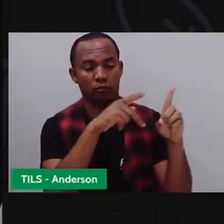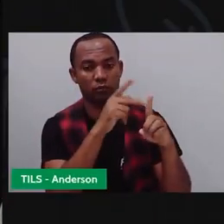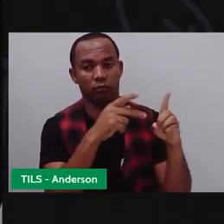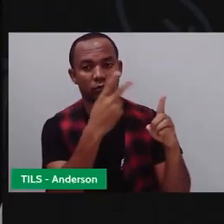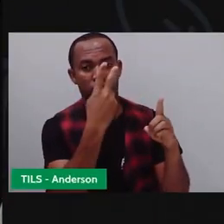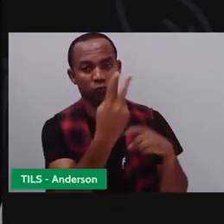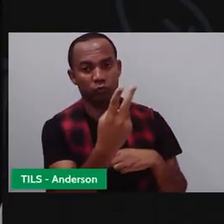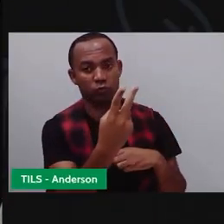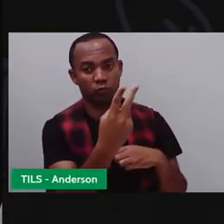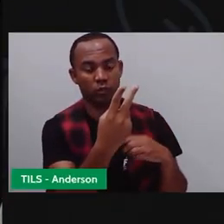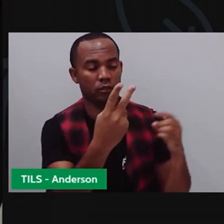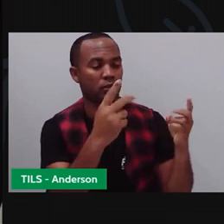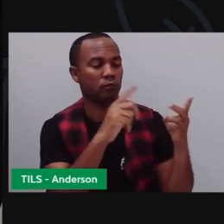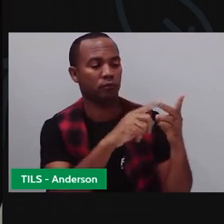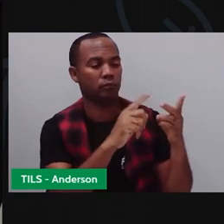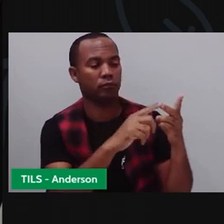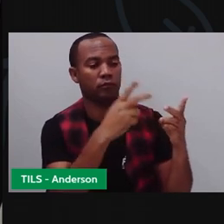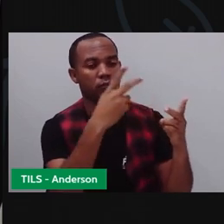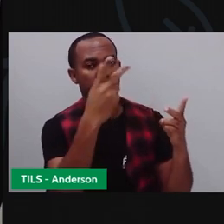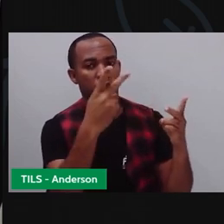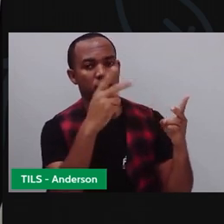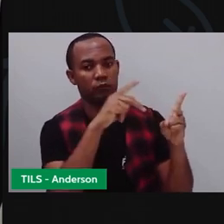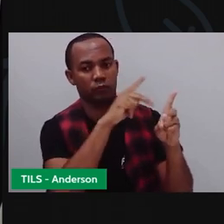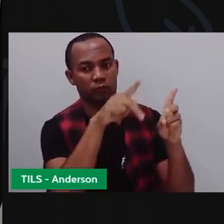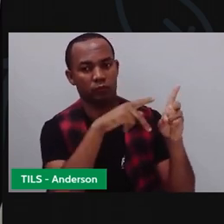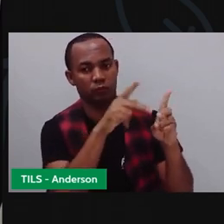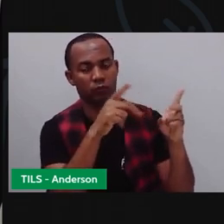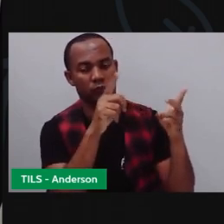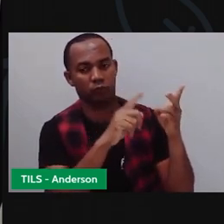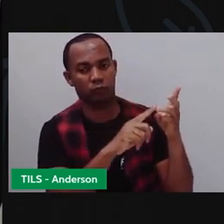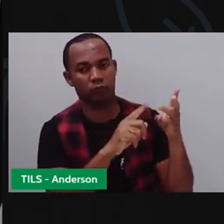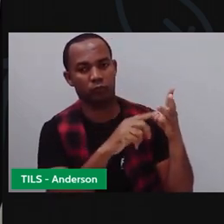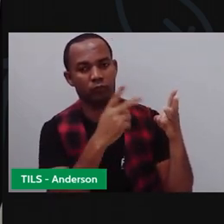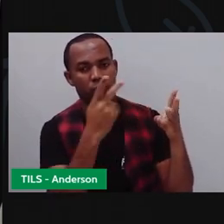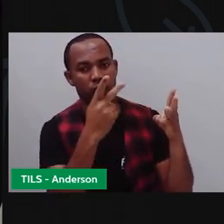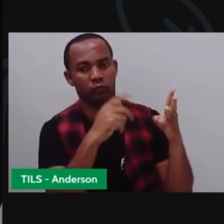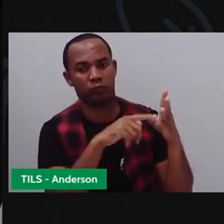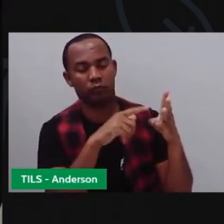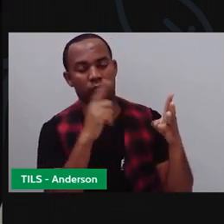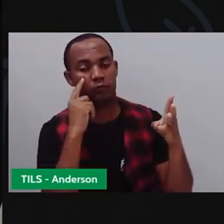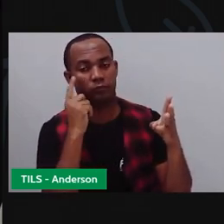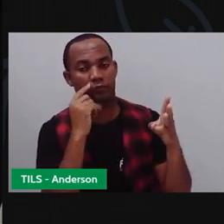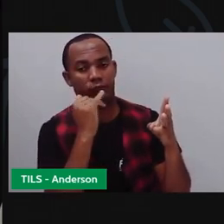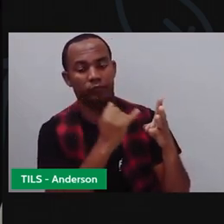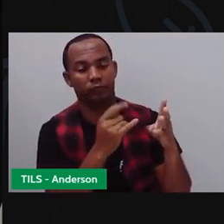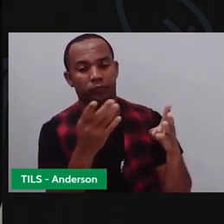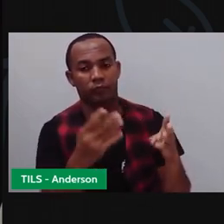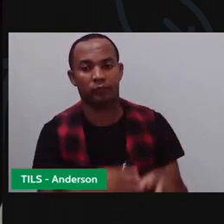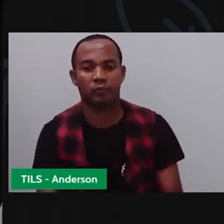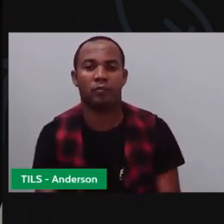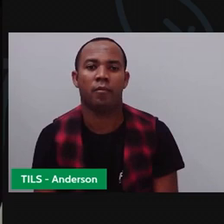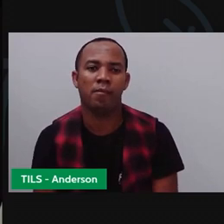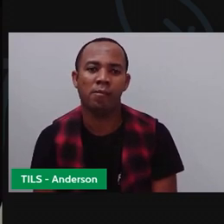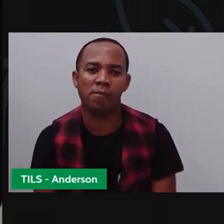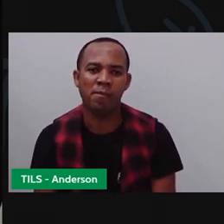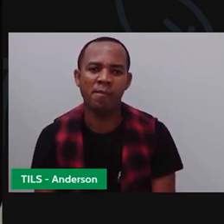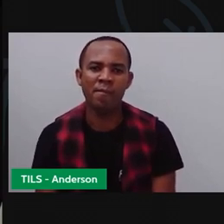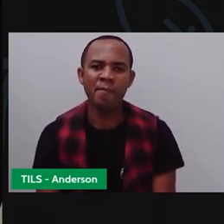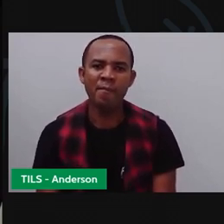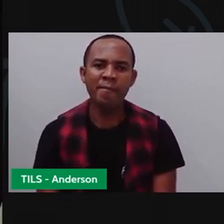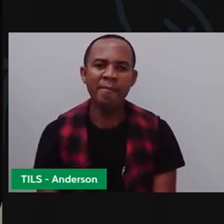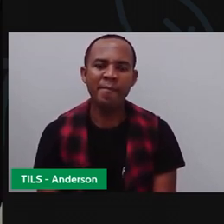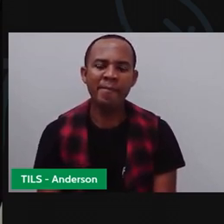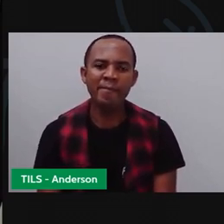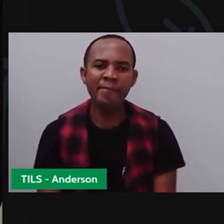quantas rodas? Duas, não isso? Então, ó. Cada moto, eu vou escrever aqui a informação. Eu tenho que saber ler o que tem na minha situação problema.